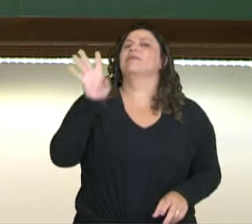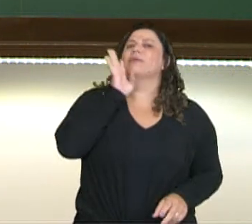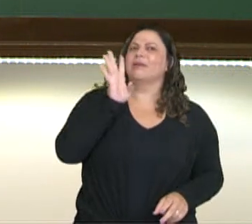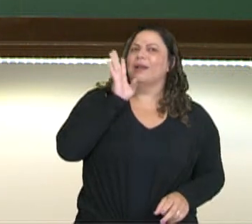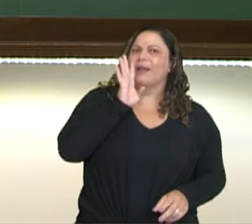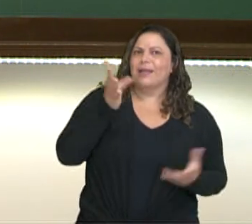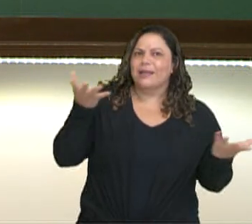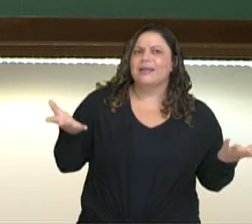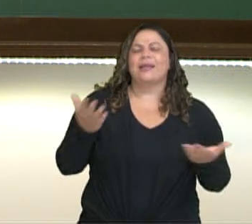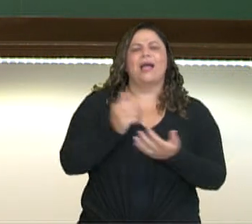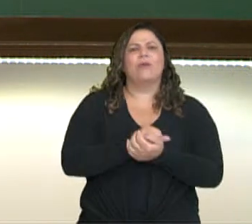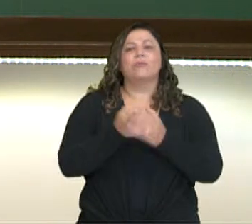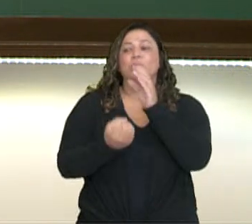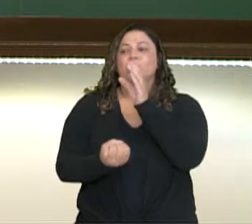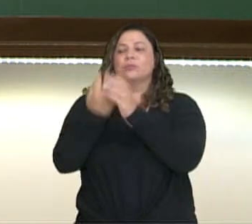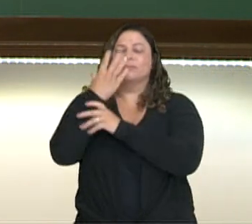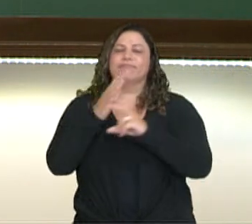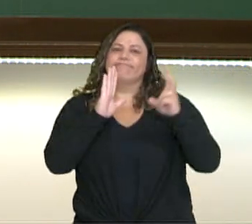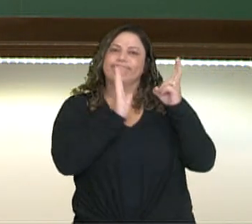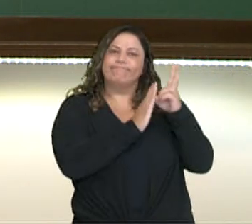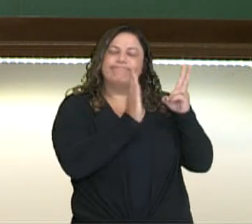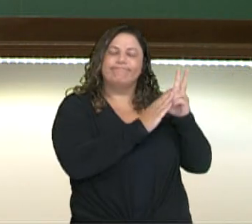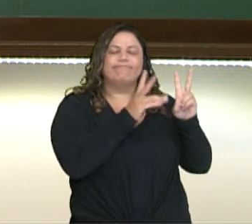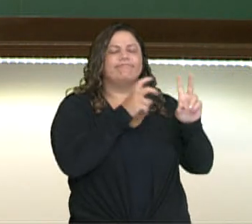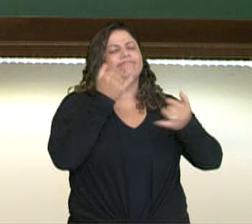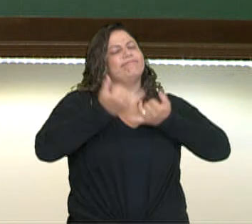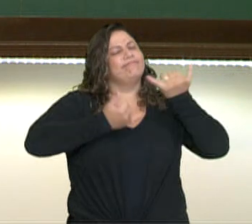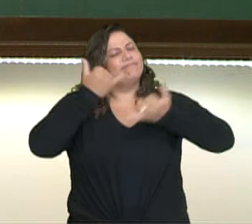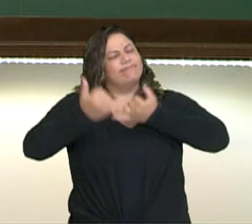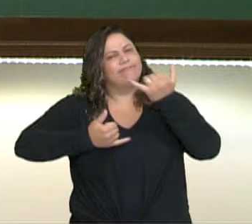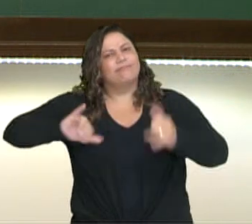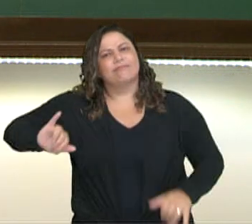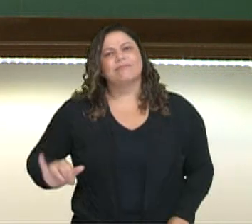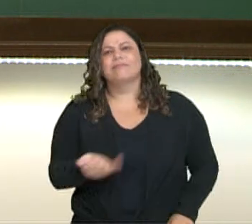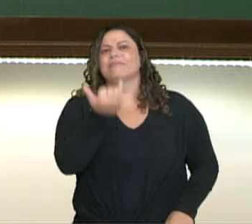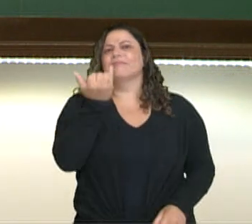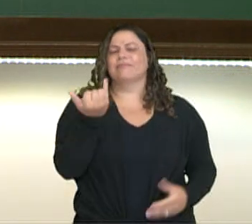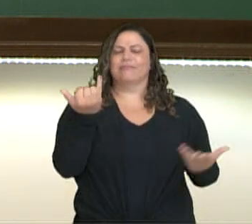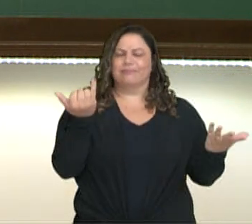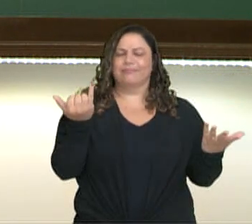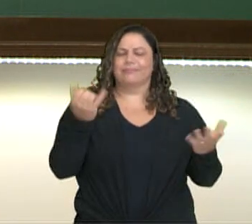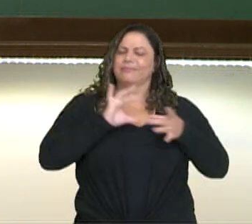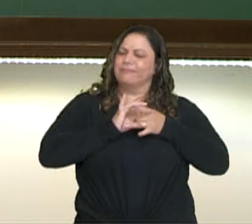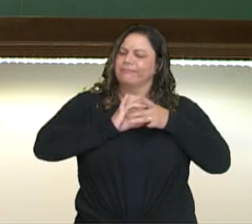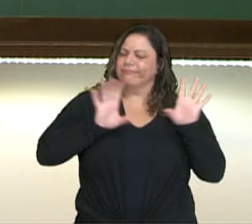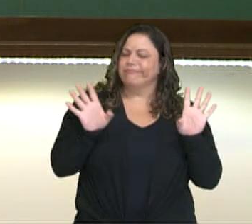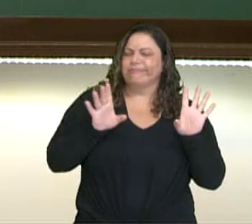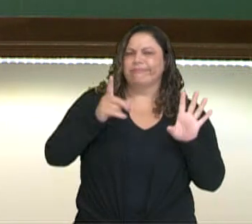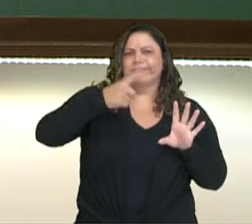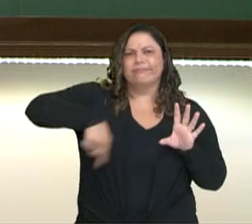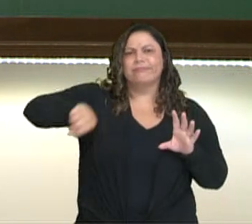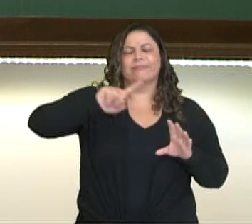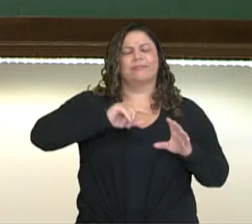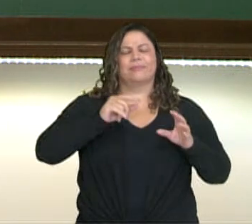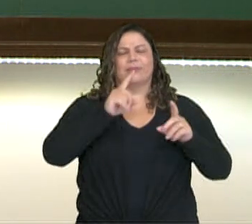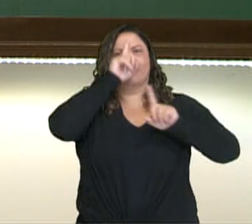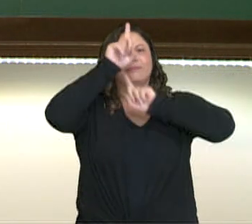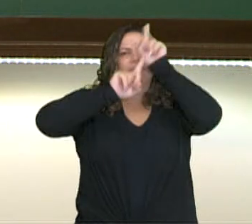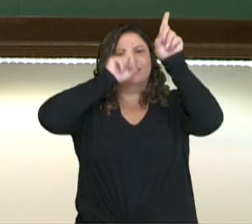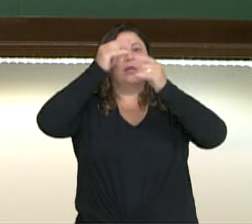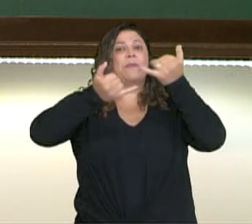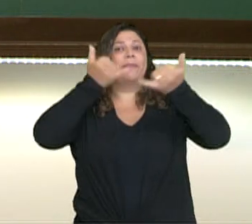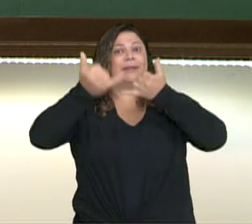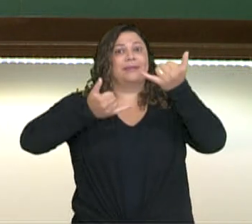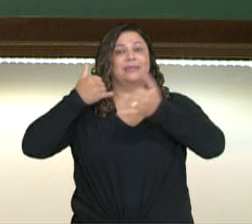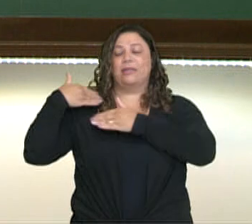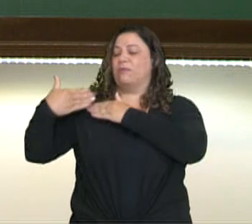surgiu com os indígenas brincando, aproveitando os materiais que eles dispunham, criaram um jogo, uma brincadeira que foi